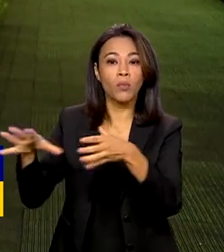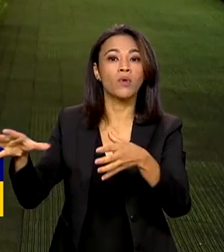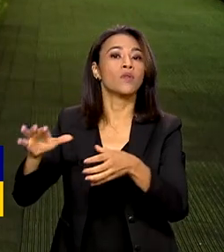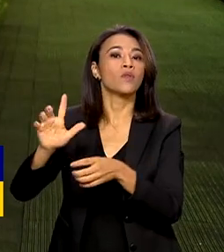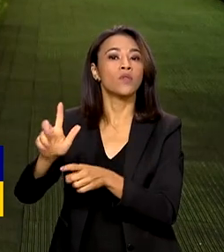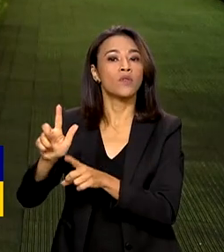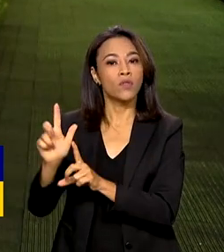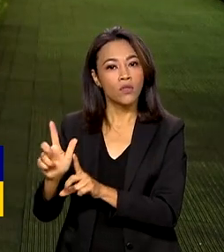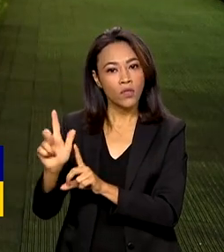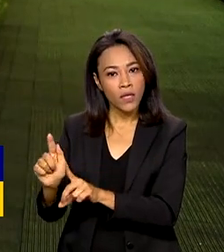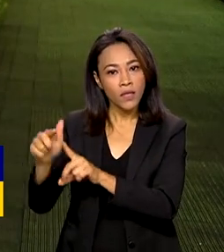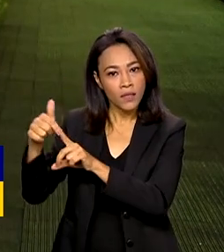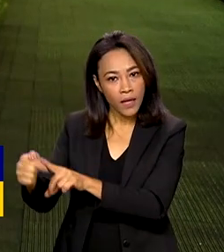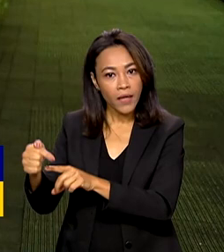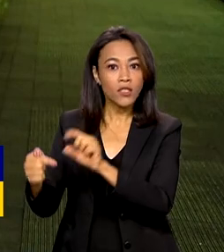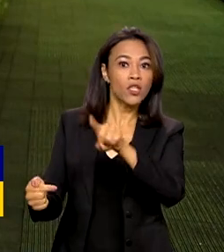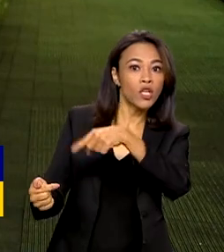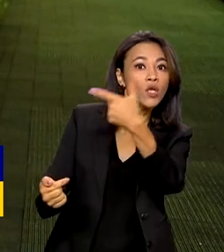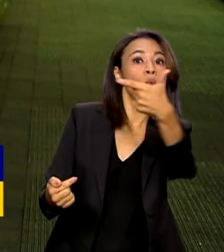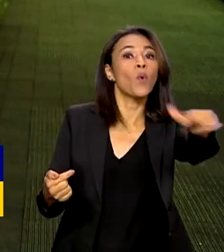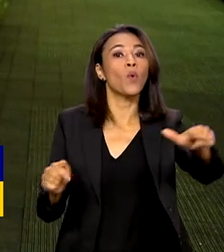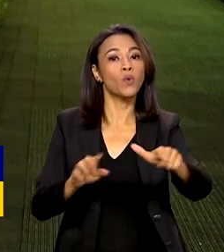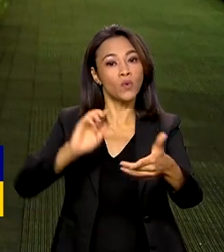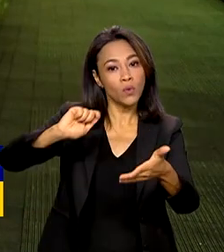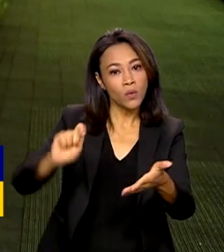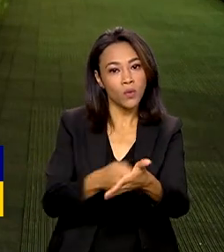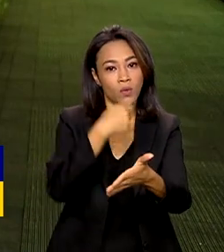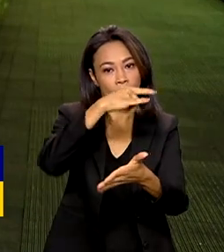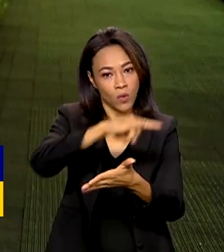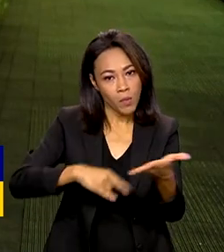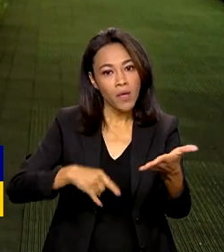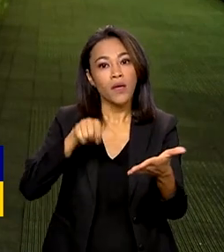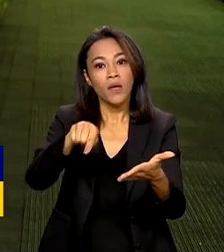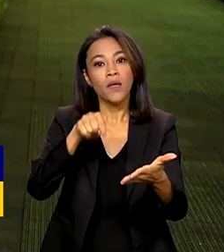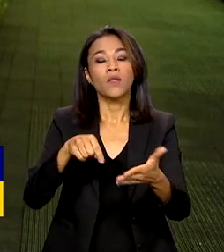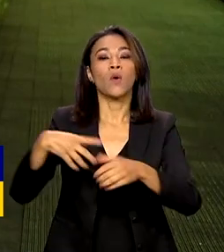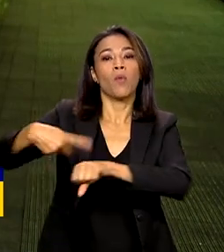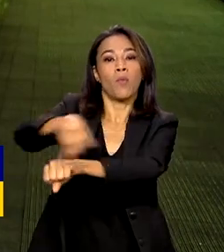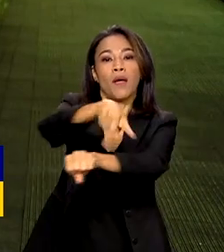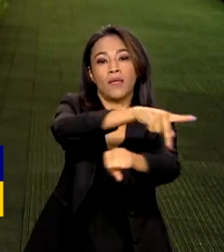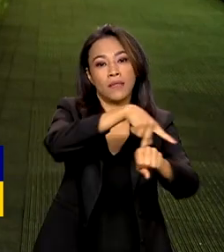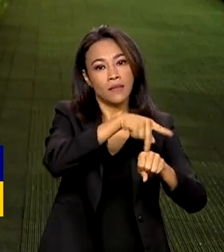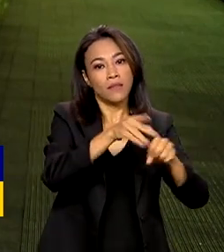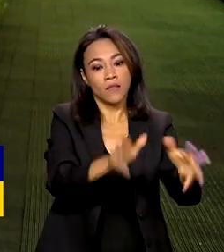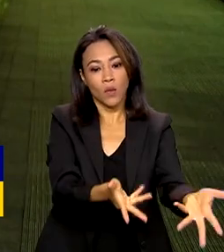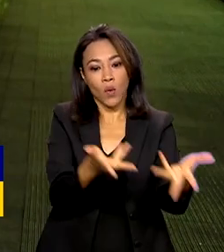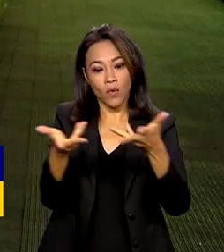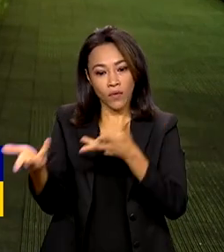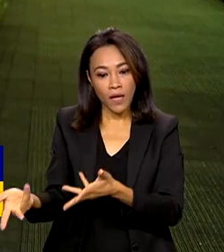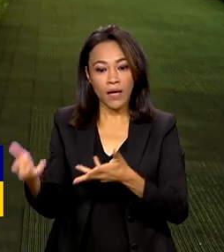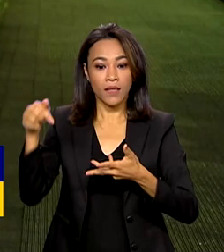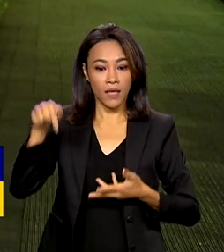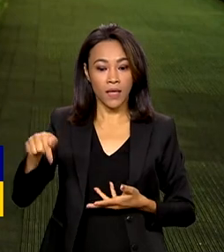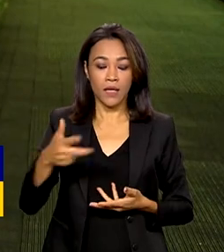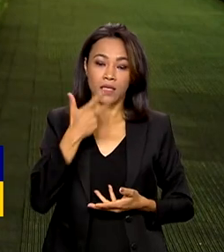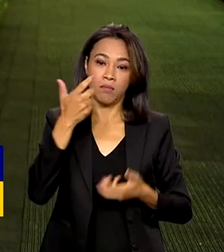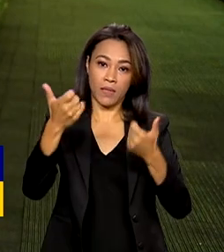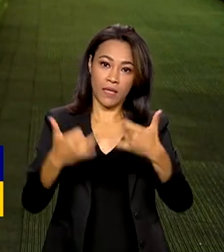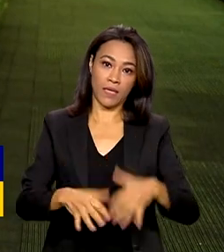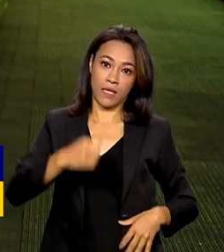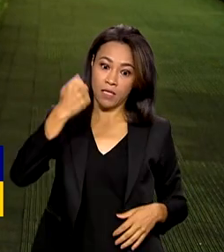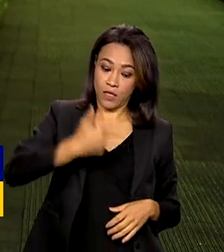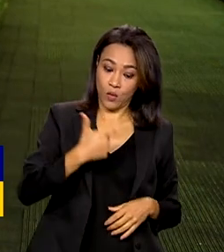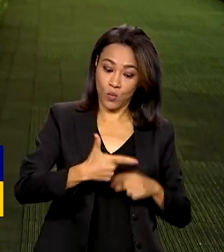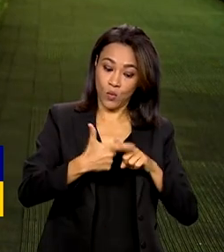documento que terá os integrantes do G7 e os países convidados. E o governo brasileiro tenta garantir que neste segundo documento o